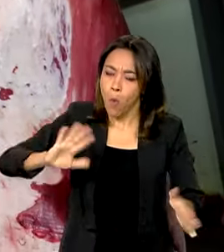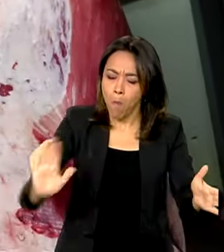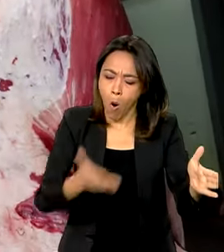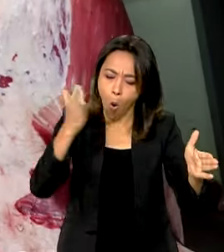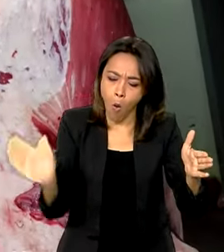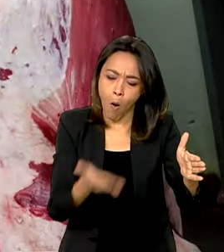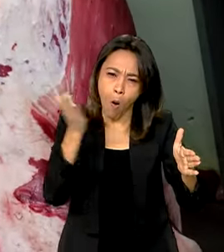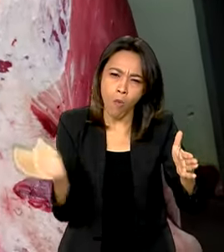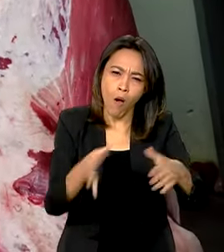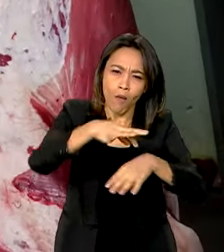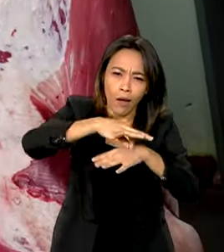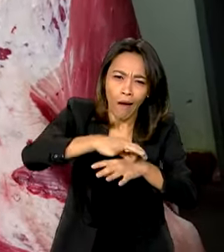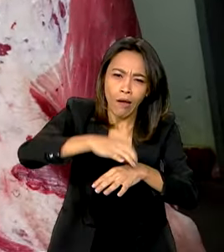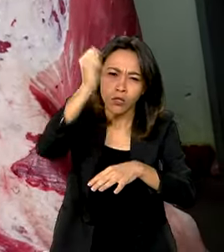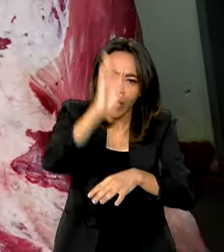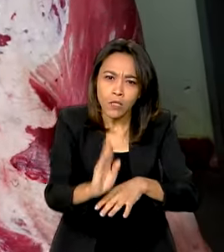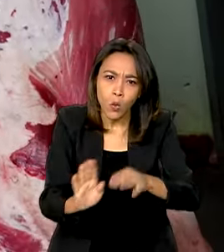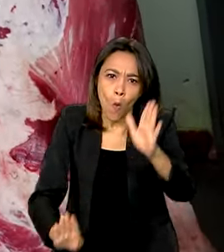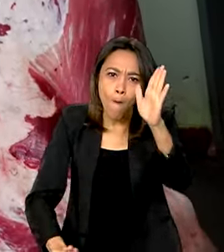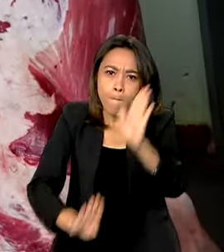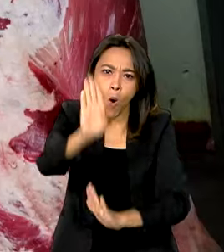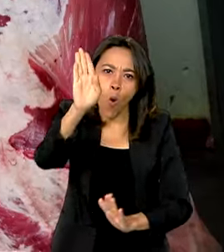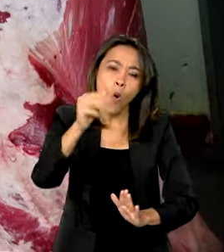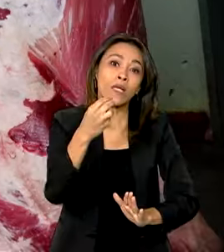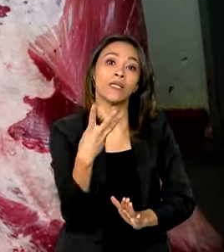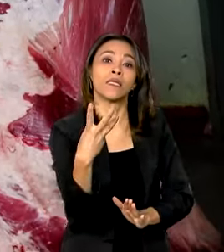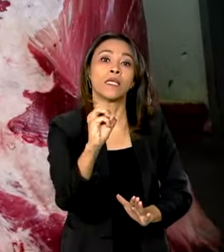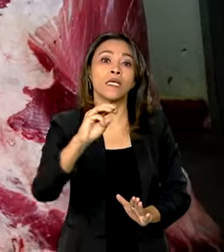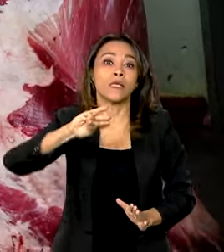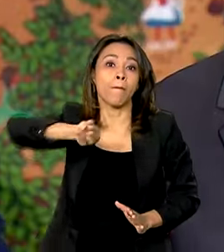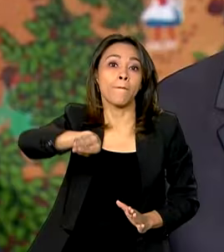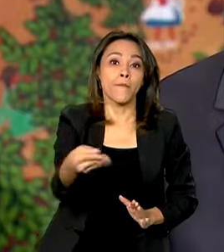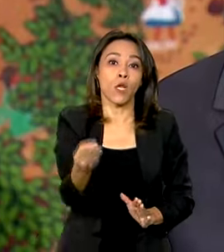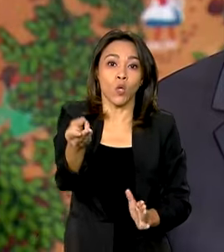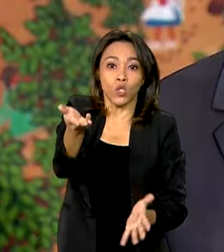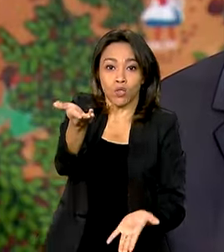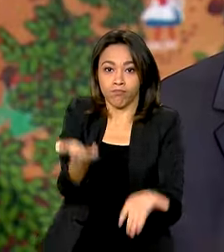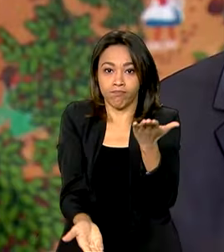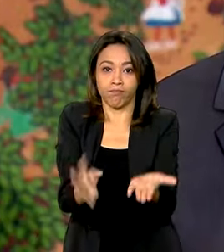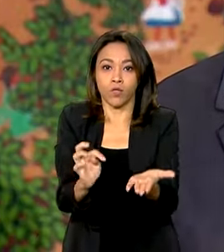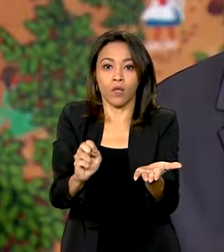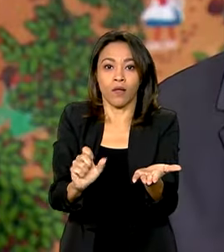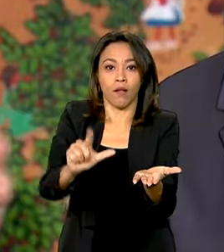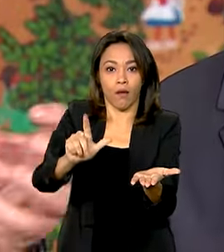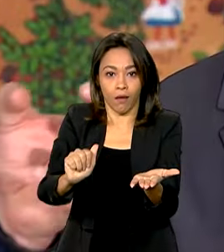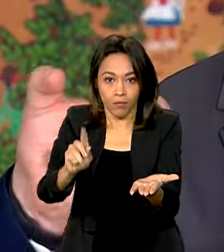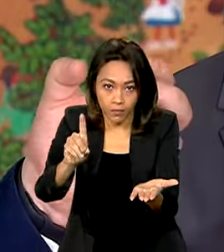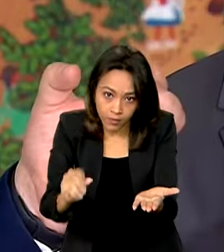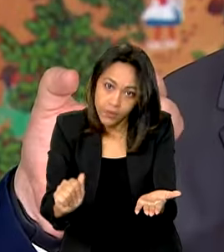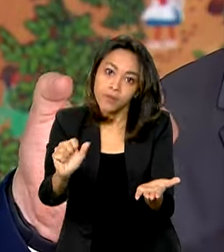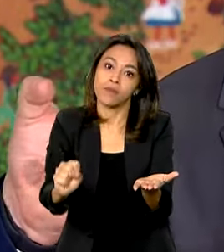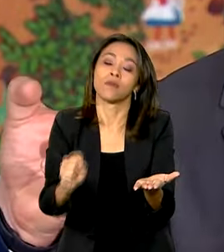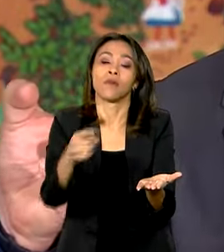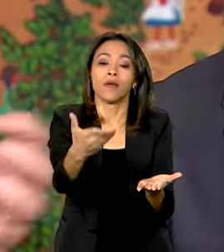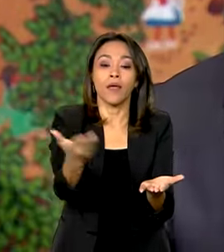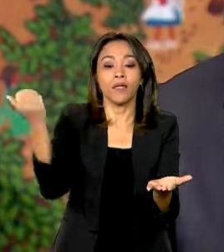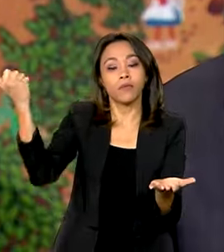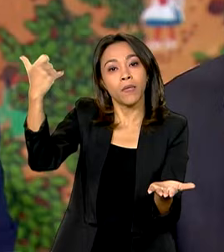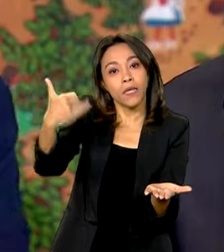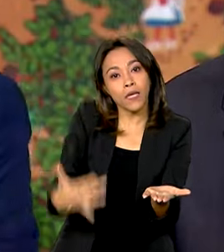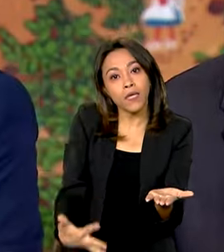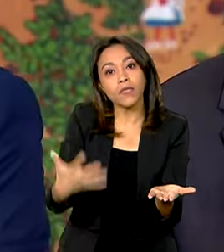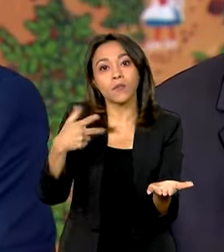carnes no Brasil deve superar 30 milhões de toneladas. A participação da iniciativa Fulgada com os hubs